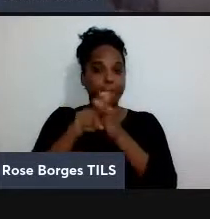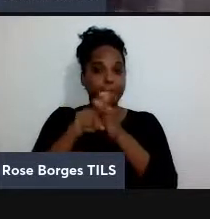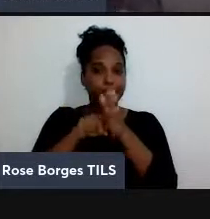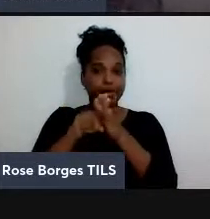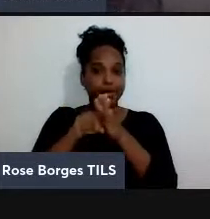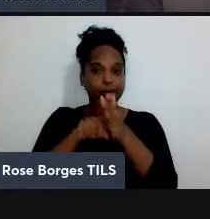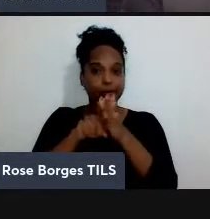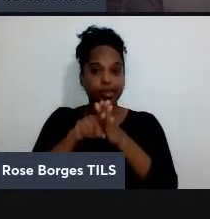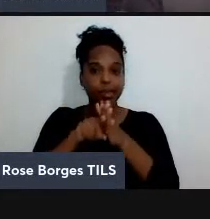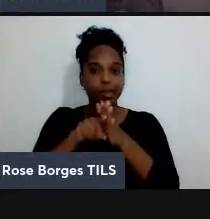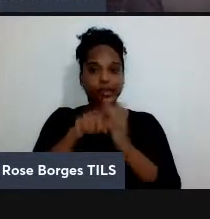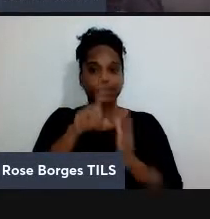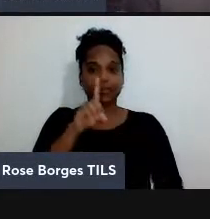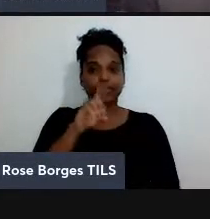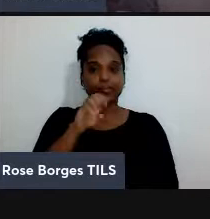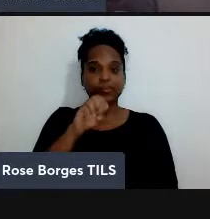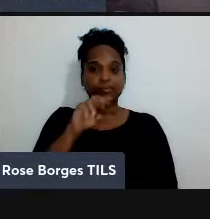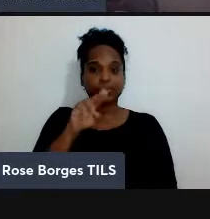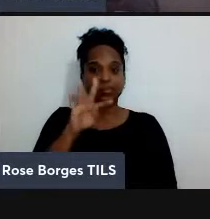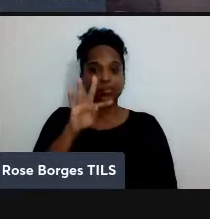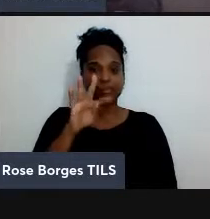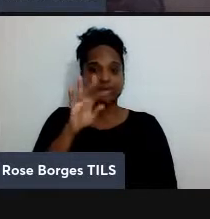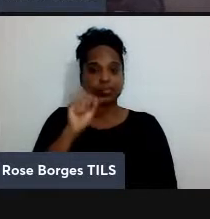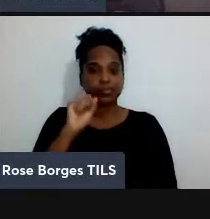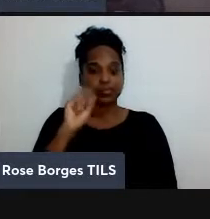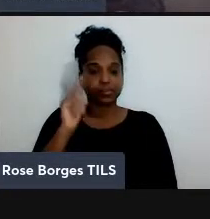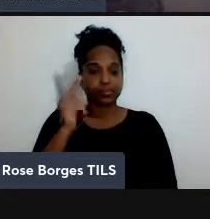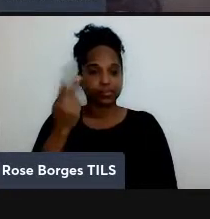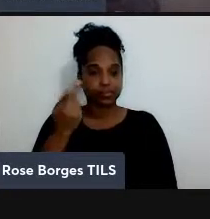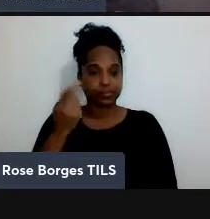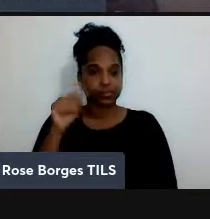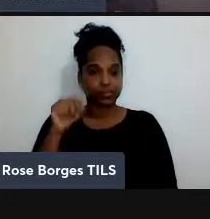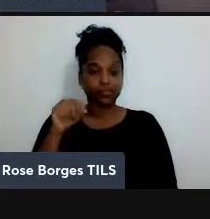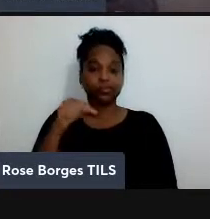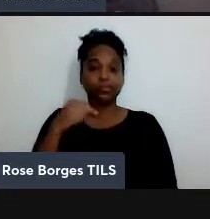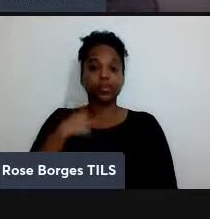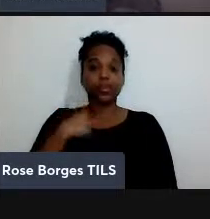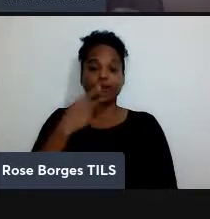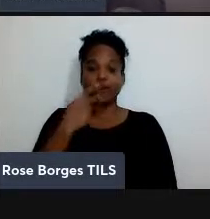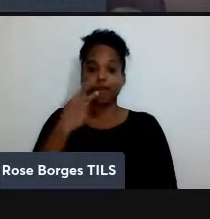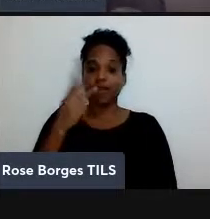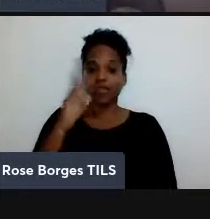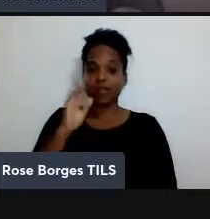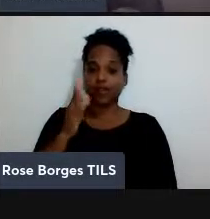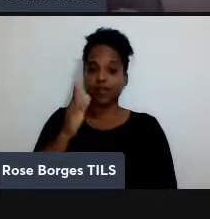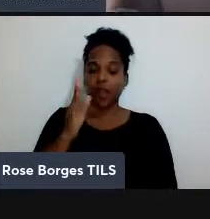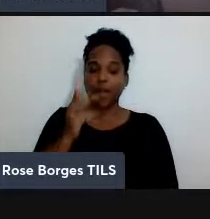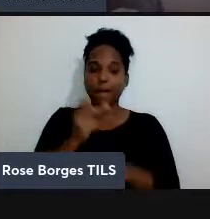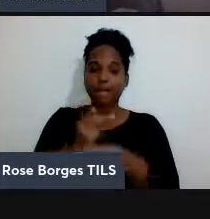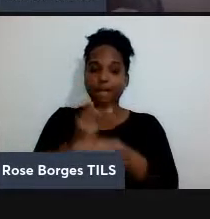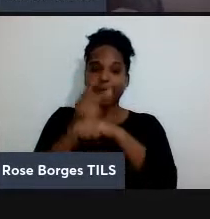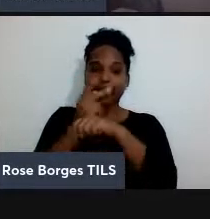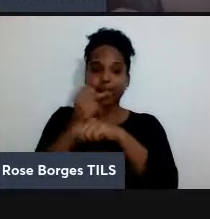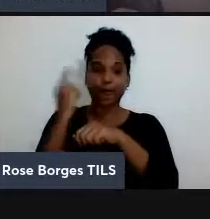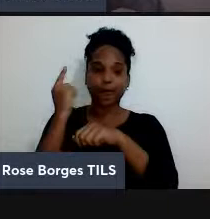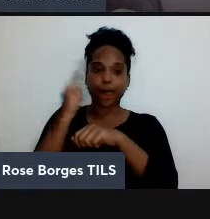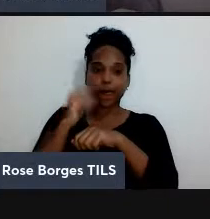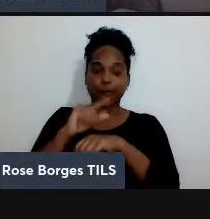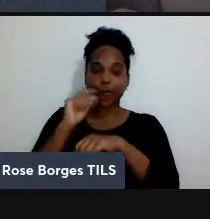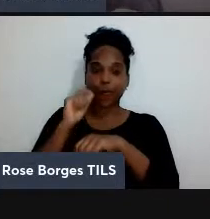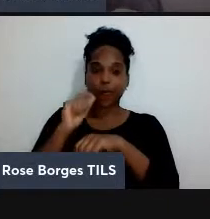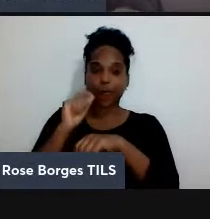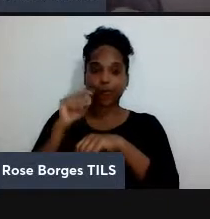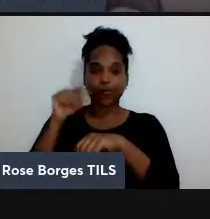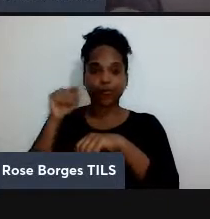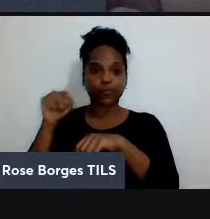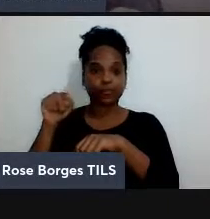Doit que ganhou aquele outro prêmio que eu mencionei o Breakthrough Prize e a sacada dele foi a seguinte